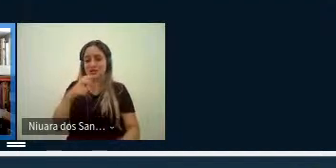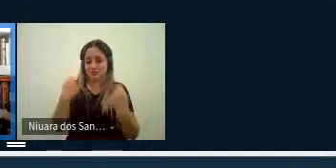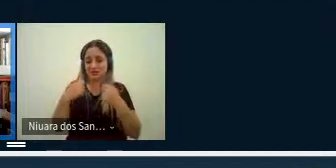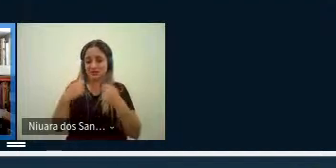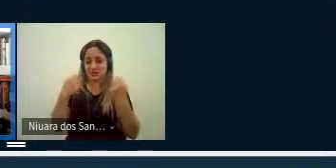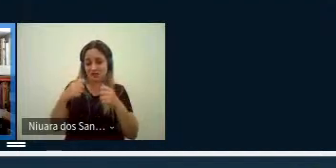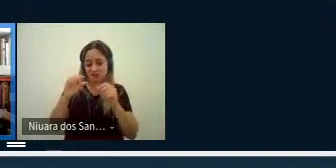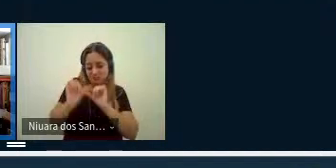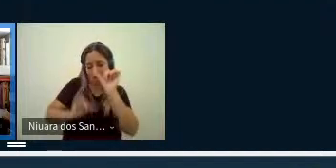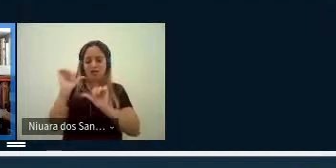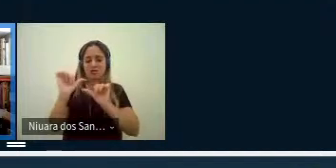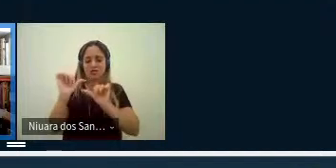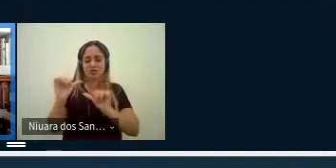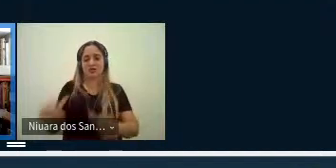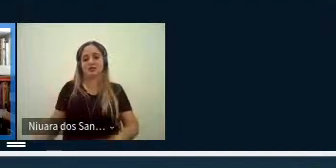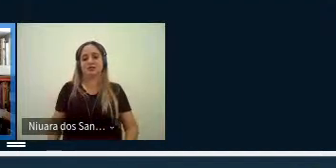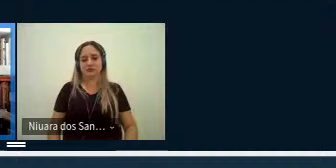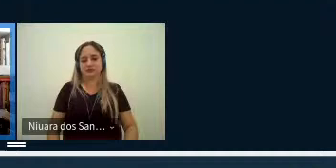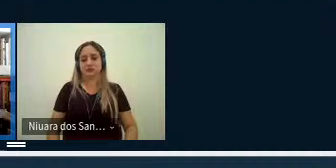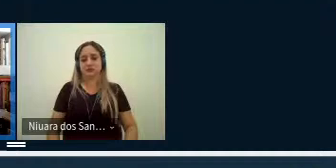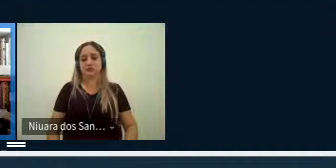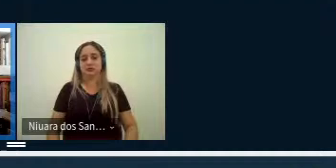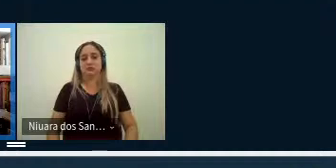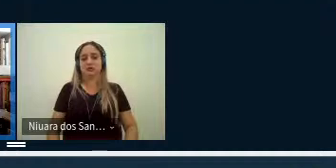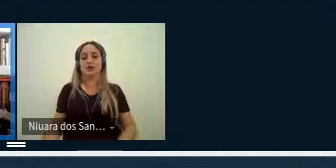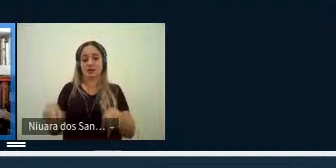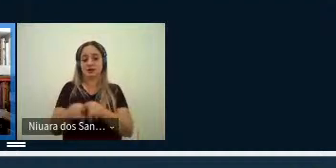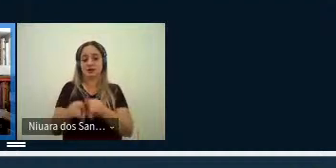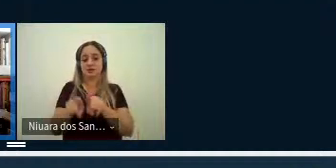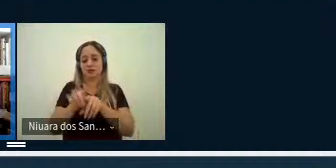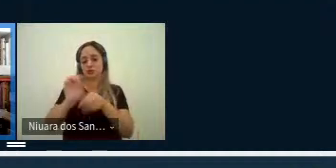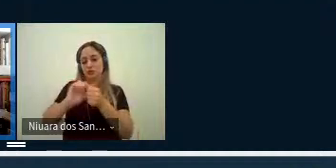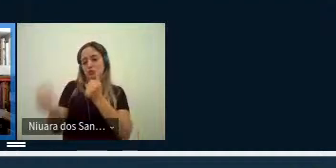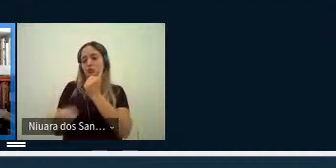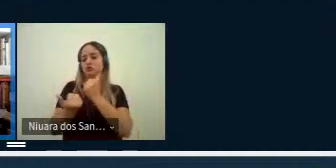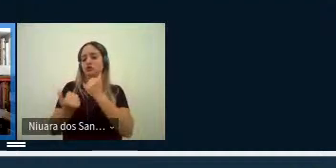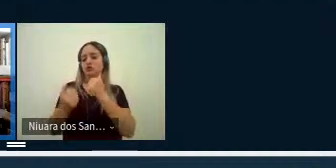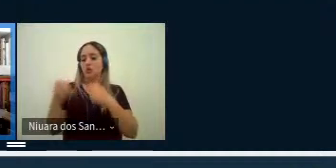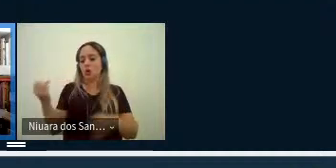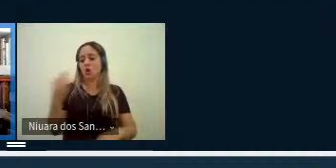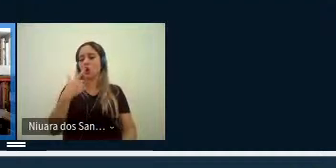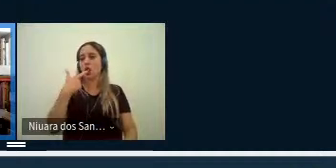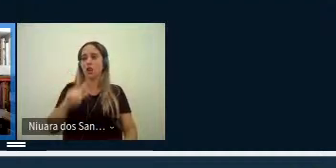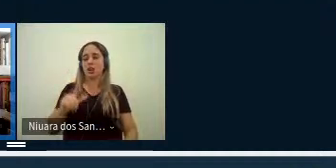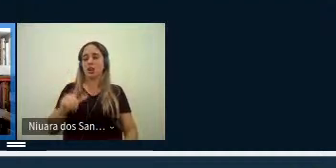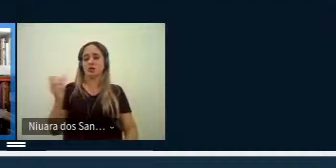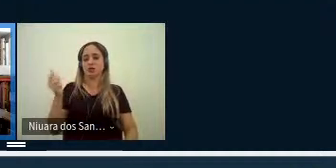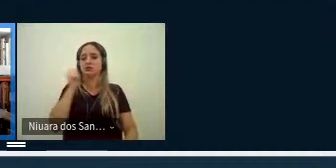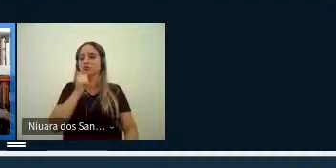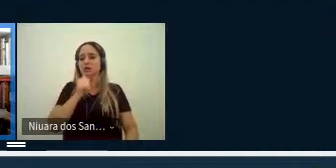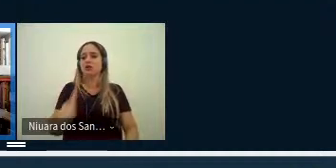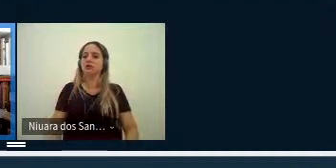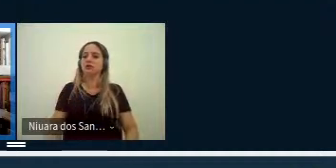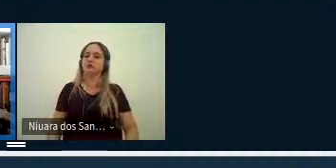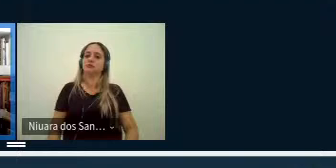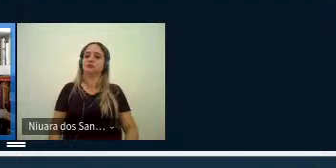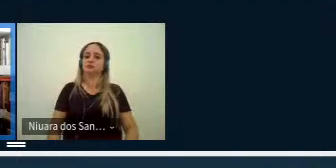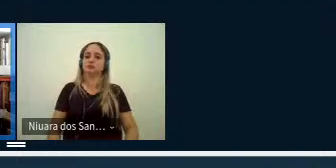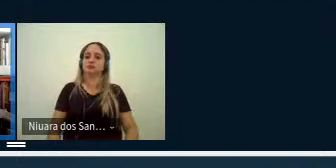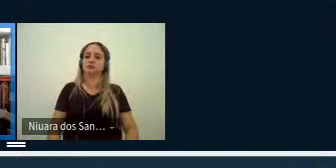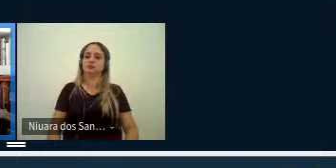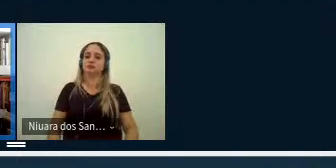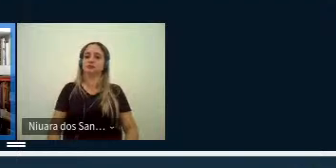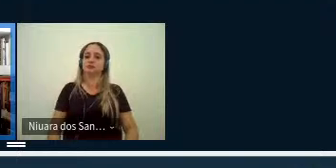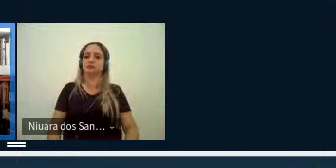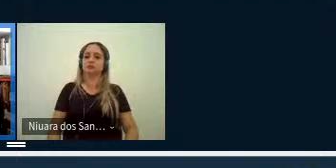ser reformada e talvez até substituída por uma nova língua das mulheres né é o